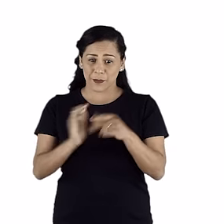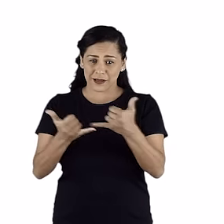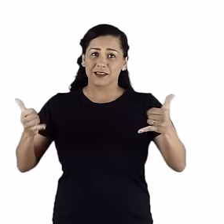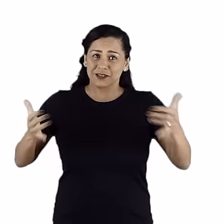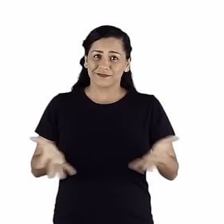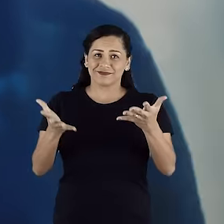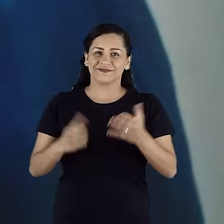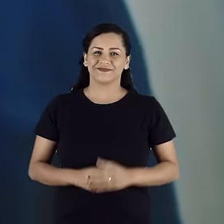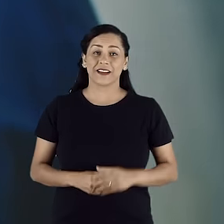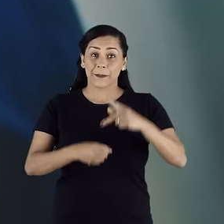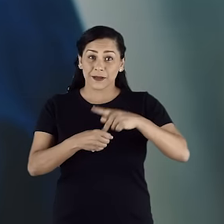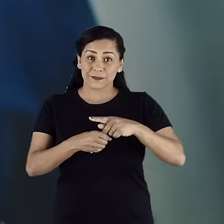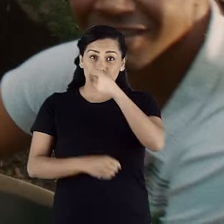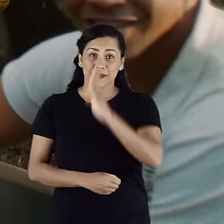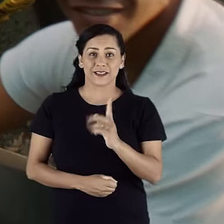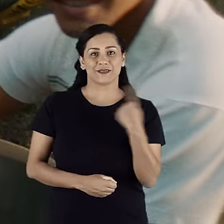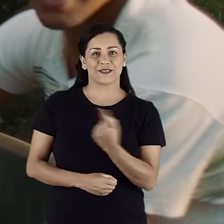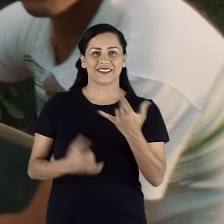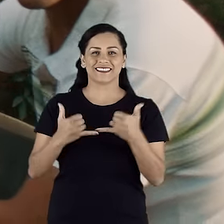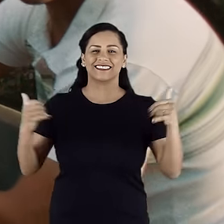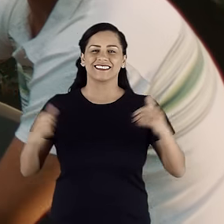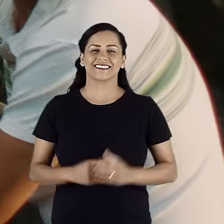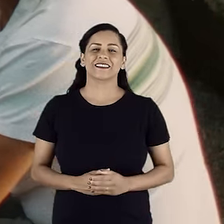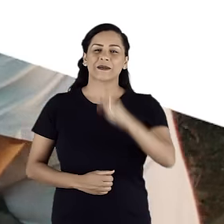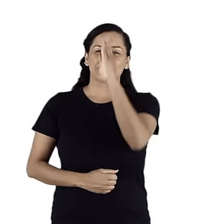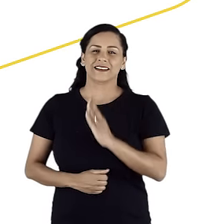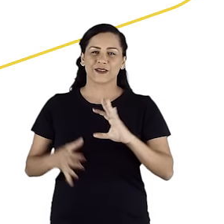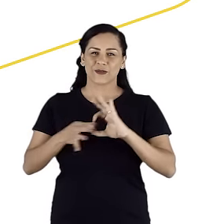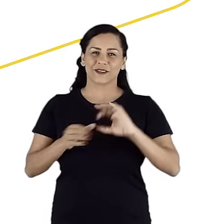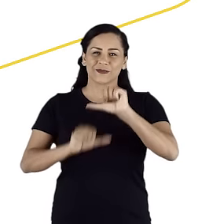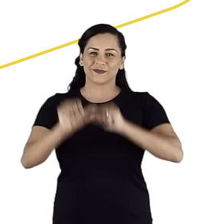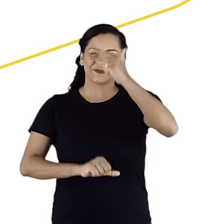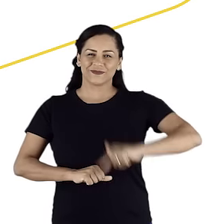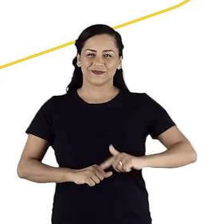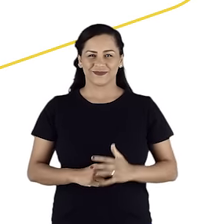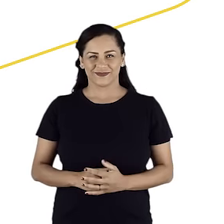energia que a Petrobras vai. Petrobras. O Brasil é a nossa energia. Brasil. União e reconstrução. Brasil.